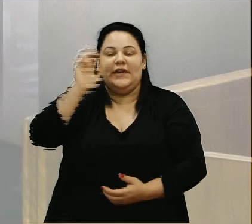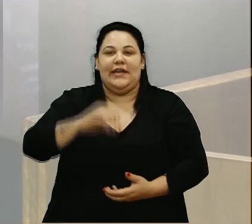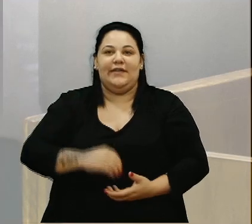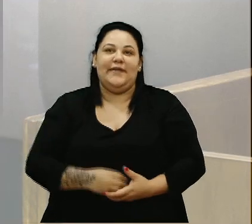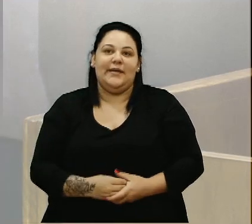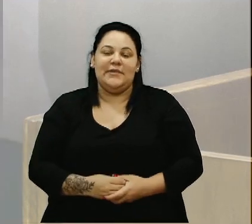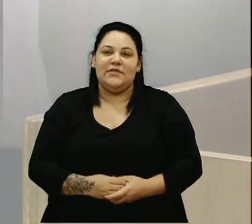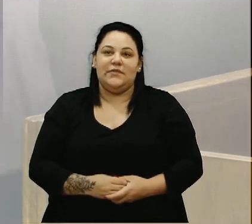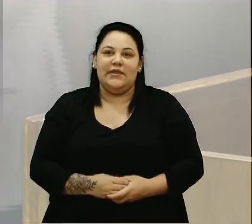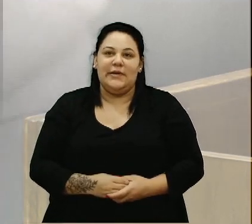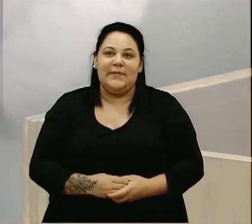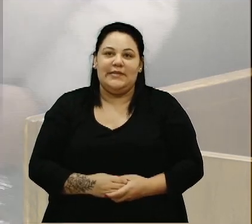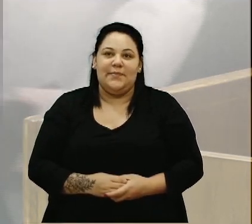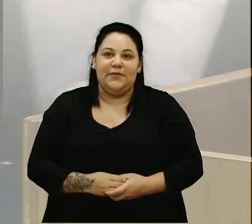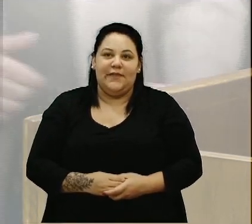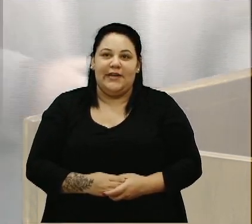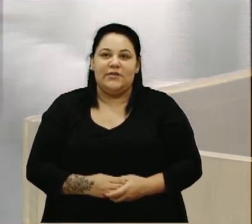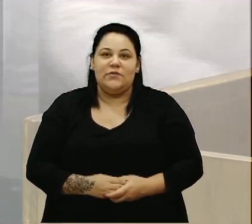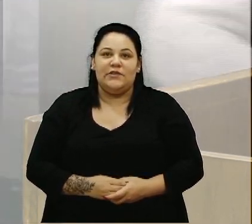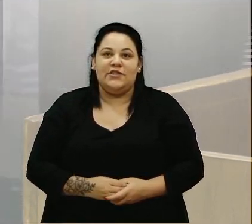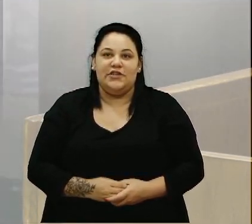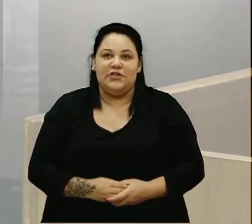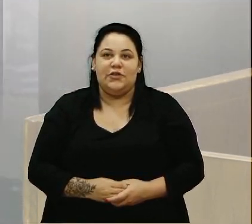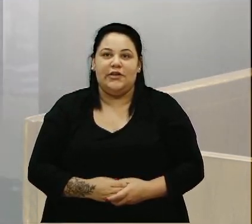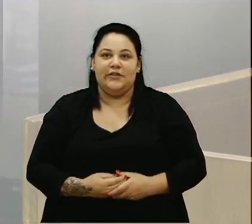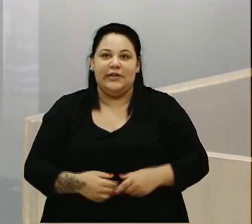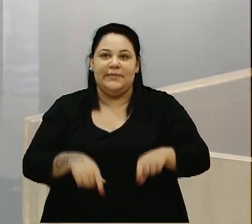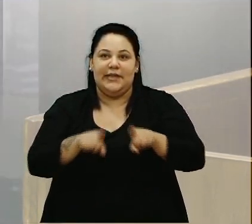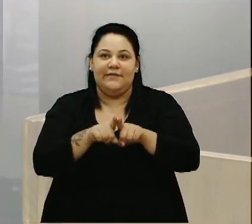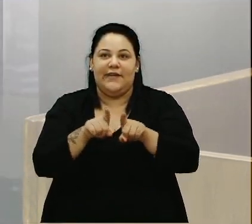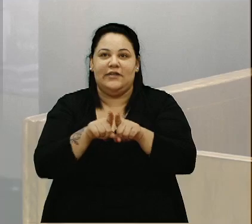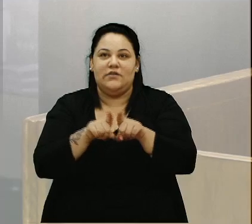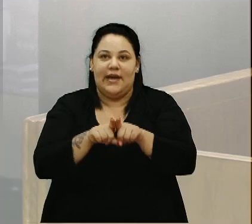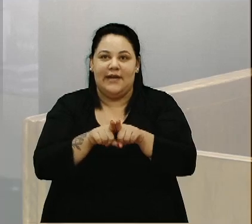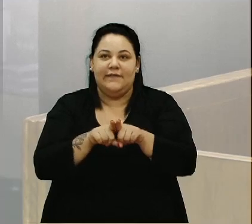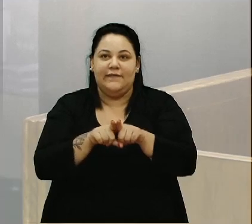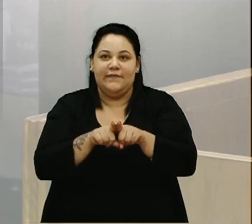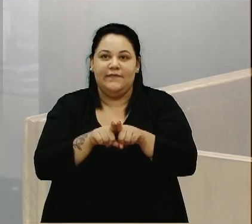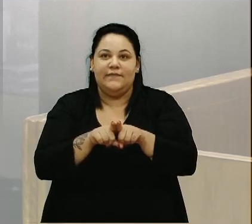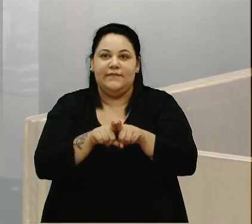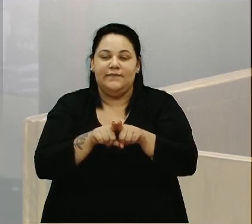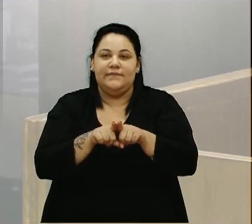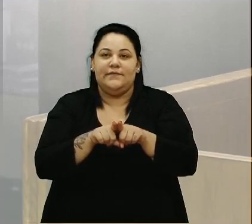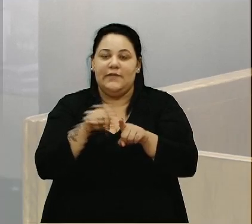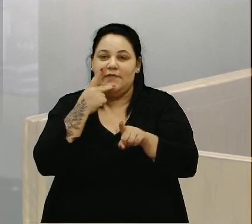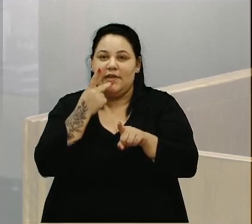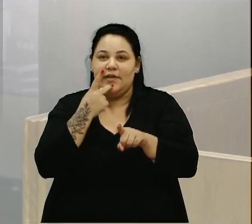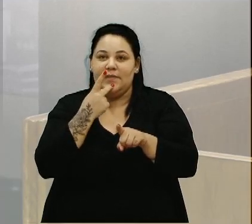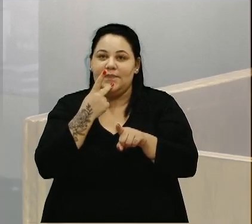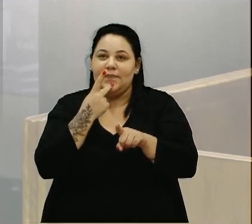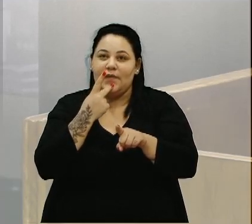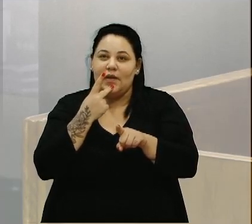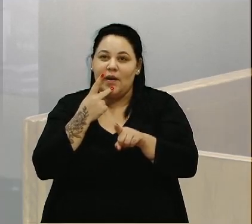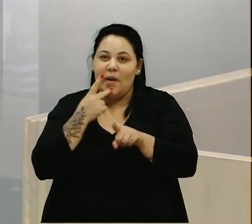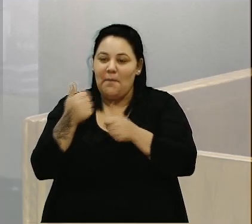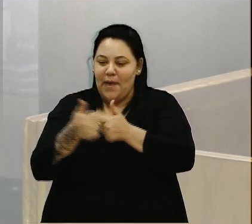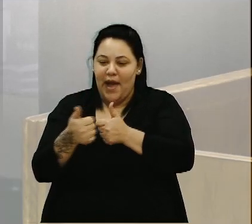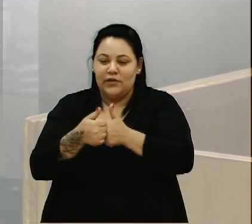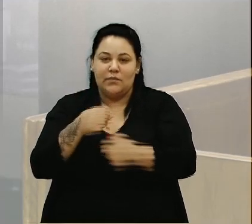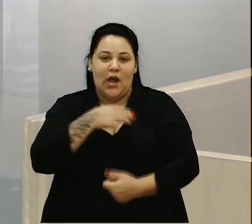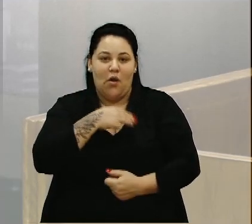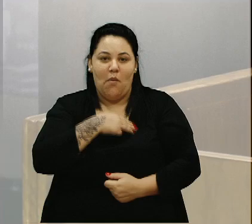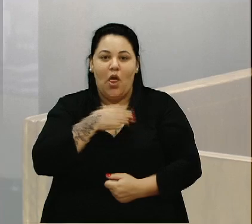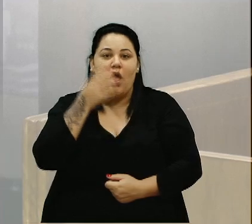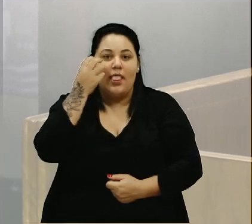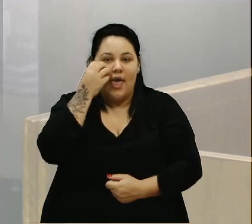grandes chuvas. Mas hoje, pela manhã, já recebi uma ligação aí, ali, próximo a Marco Polo, na REC,